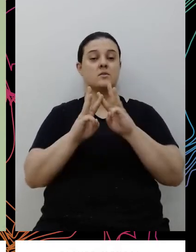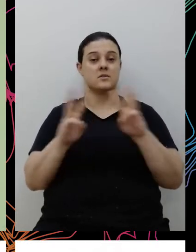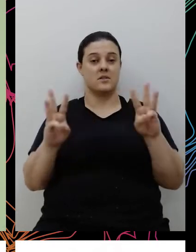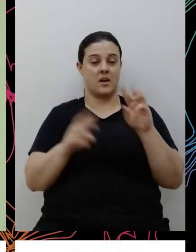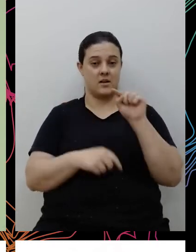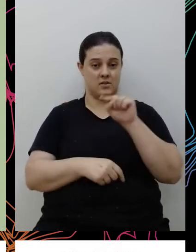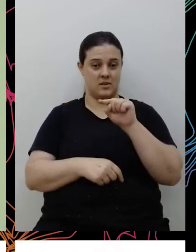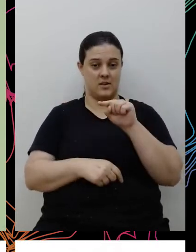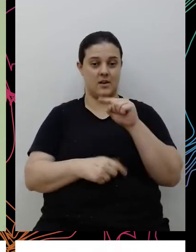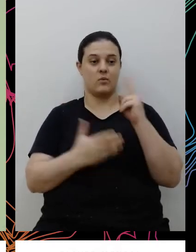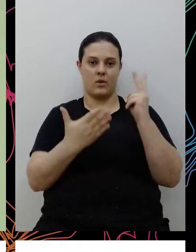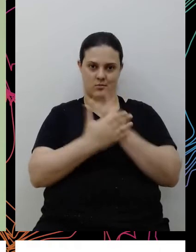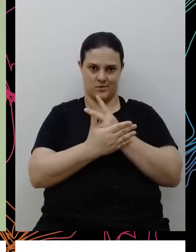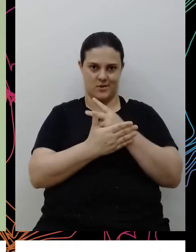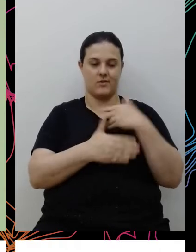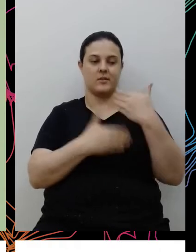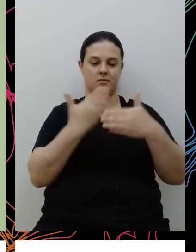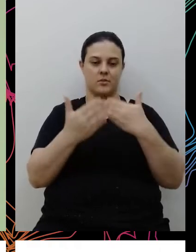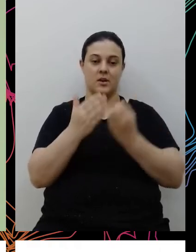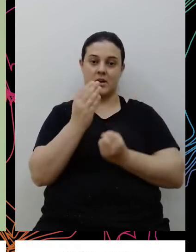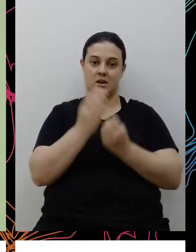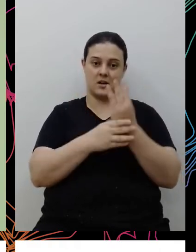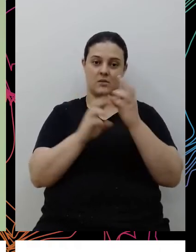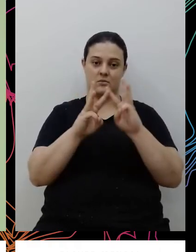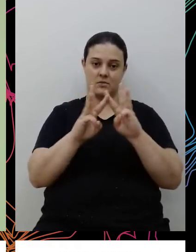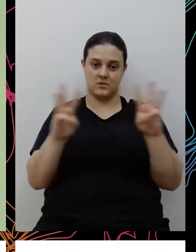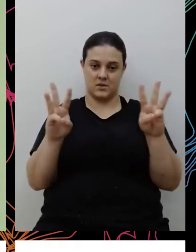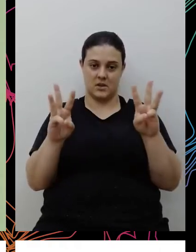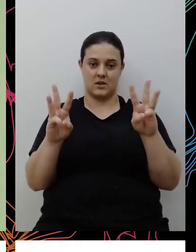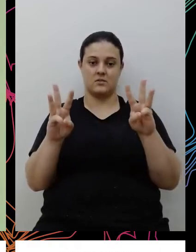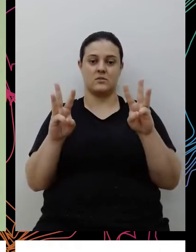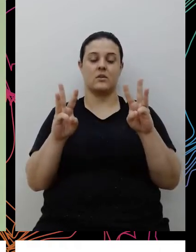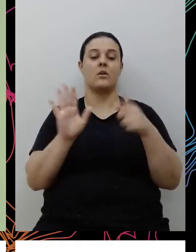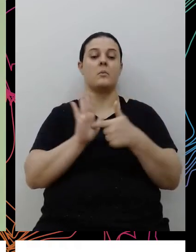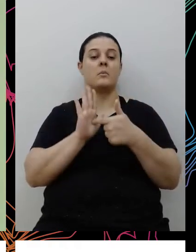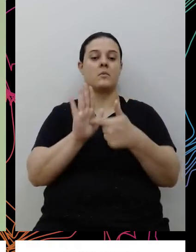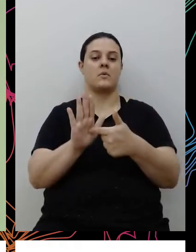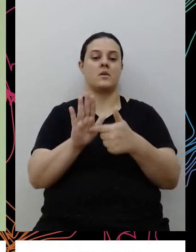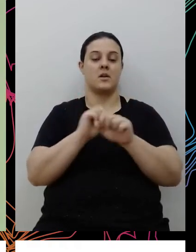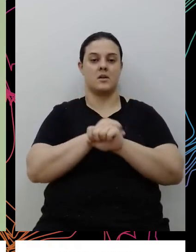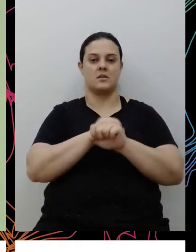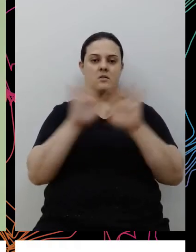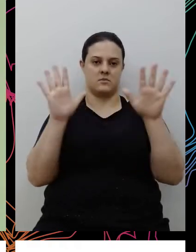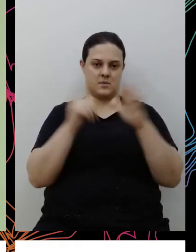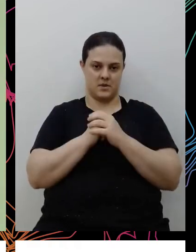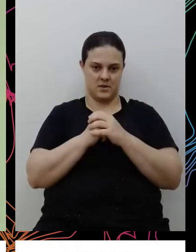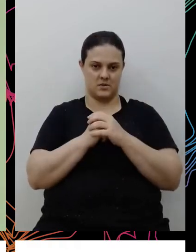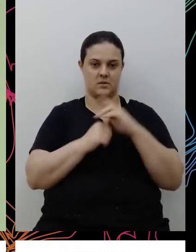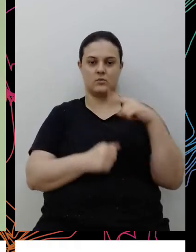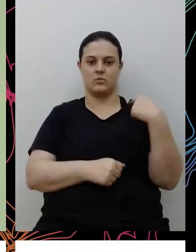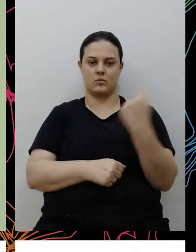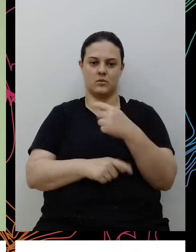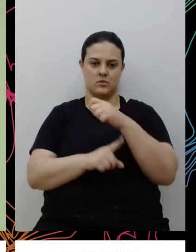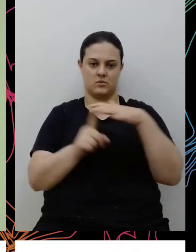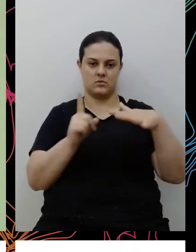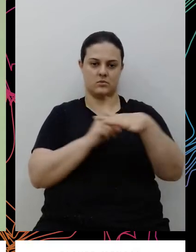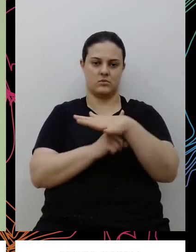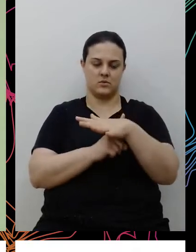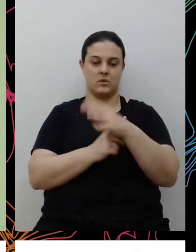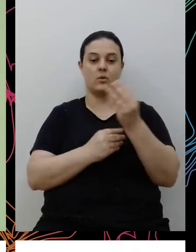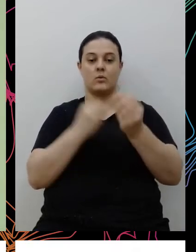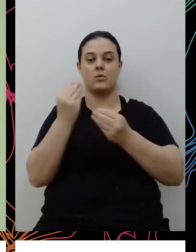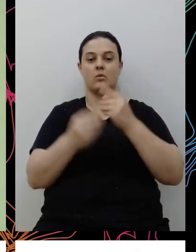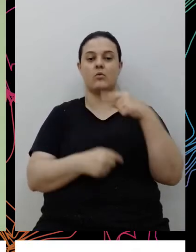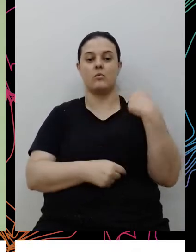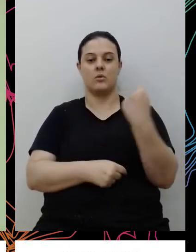ocorrido, a gente criou um hotsite para dar essa transparência para toda a sociedade de como que a